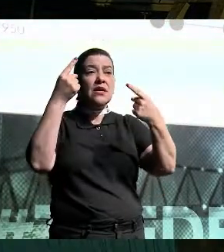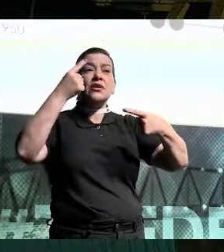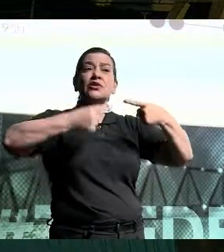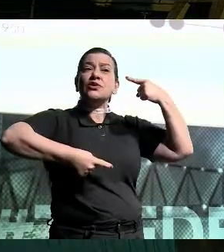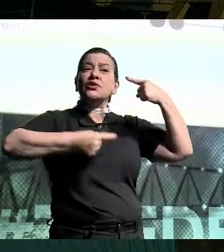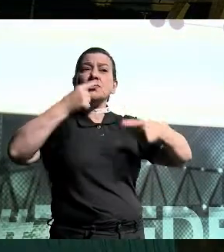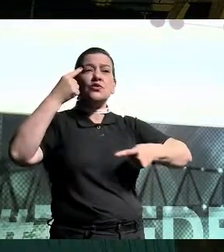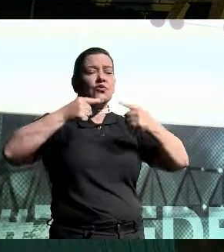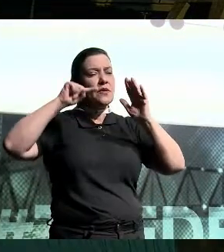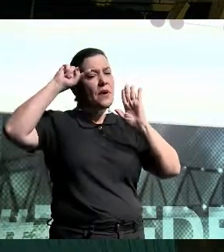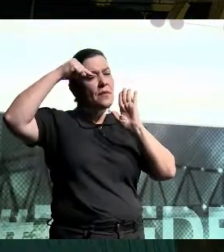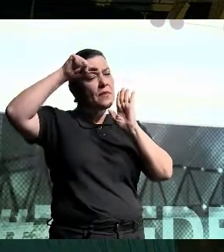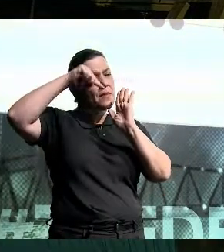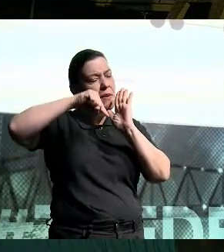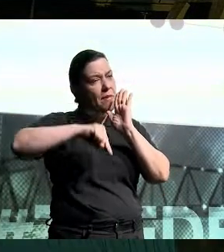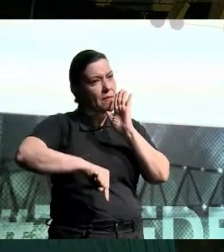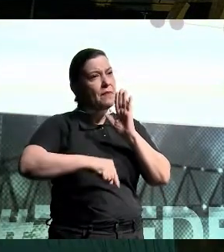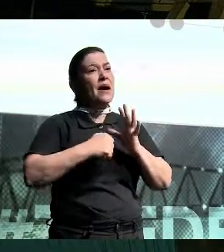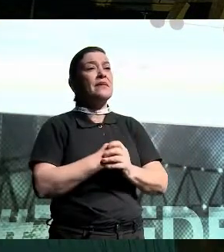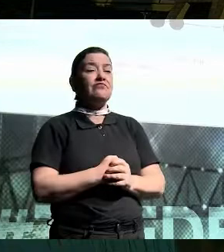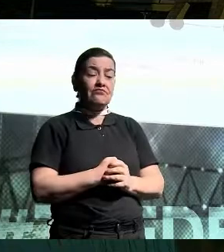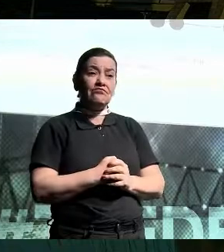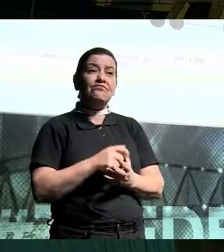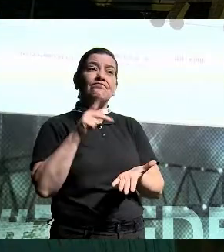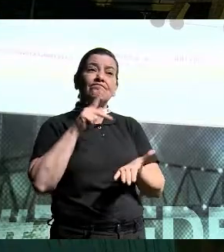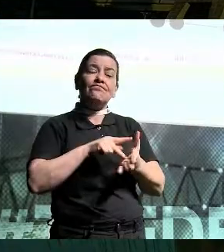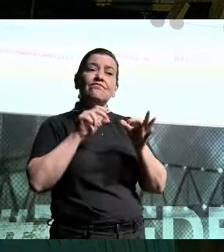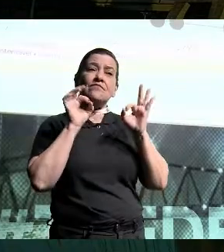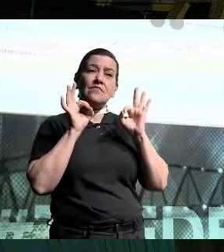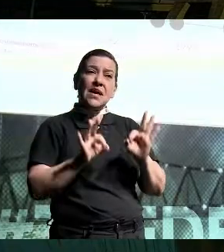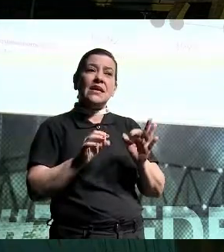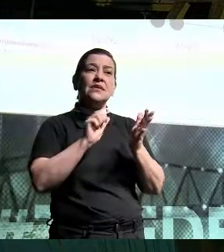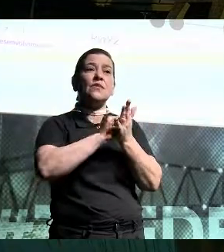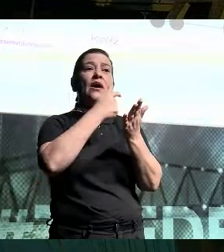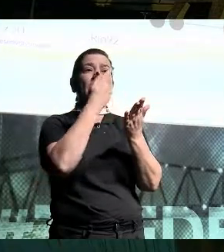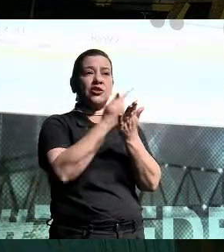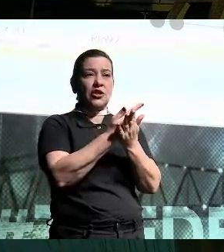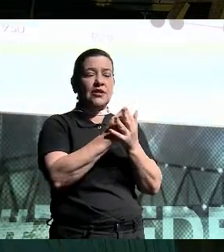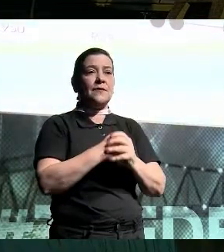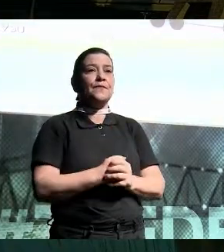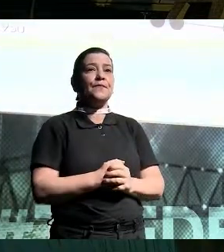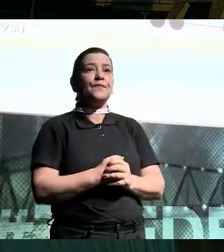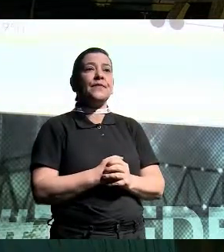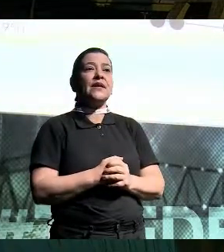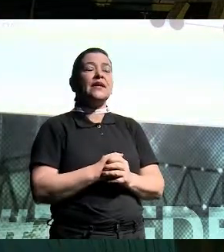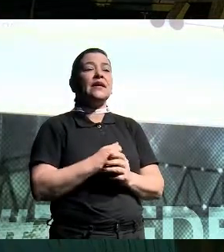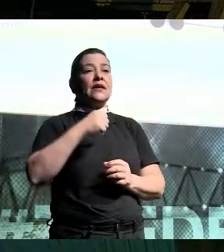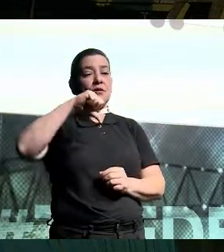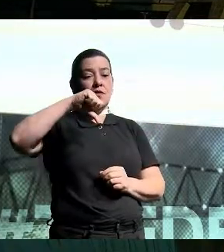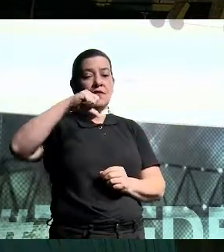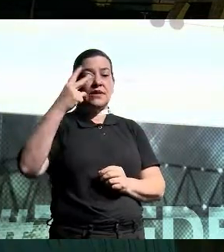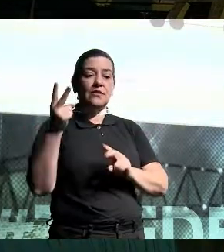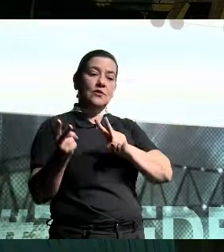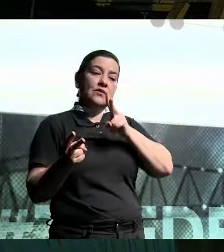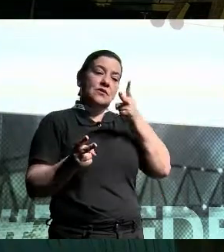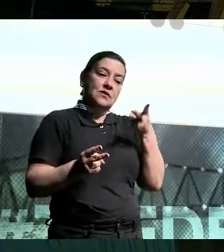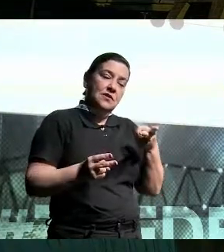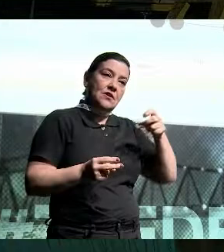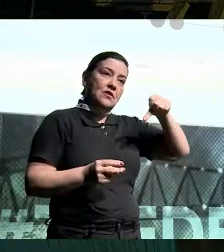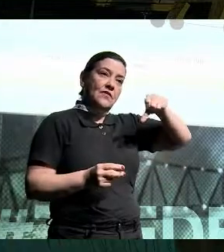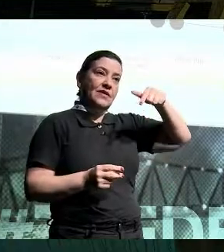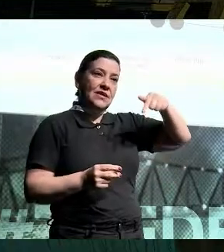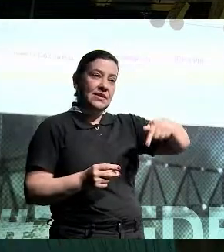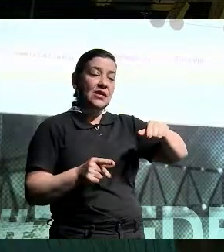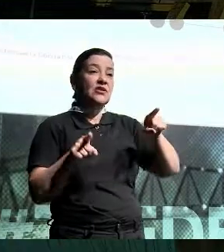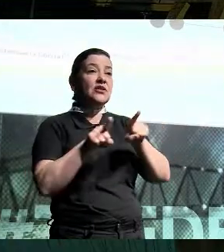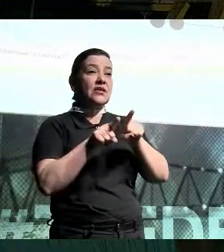assunto em profundidade. Aqui que a agenda ganha força. A gente dá o salto de 92 para 97, é legal pontuar